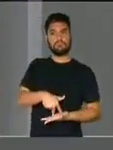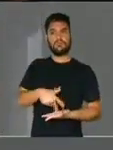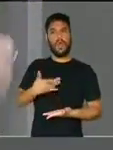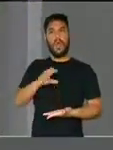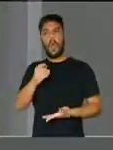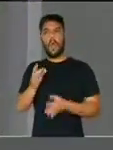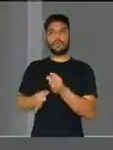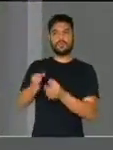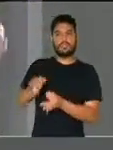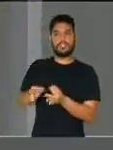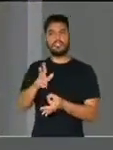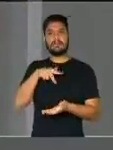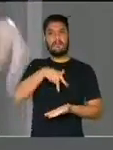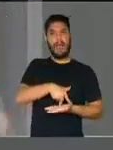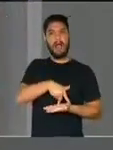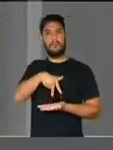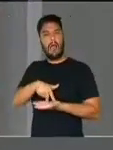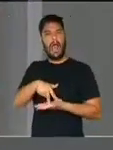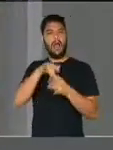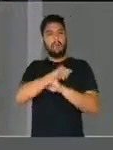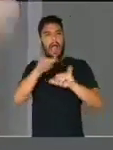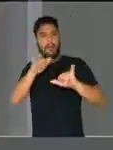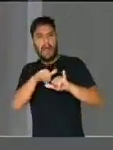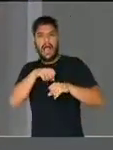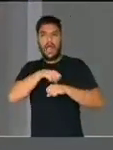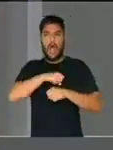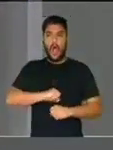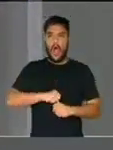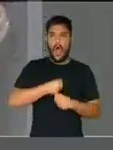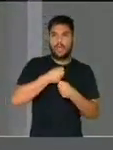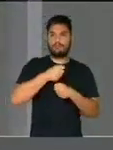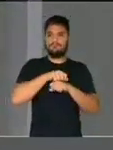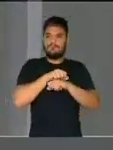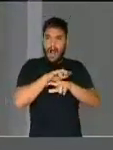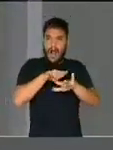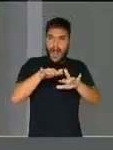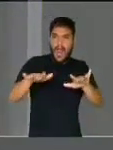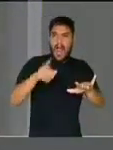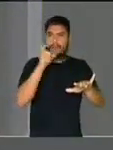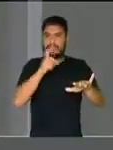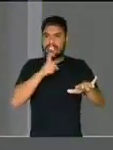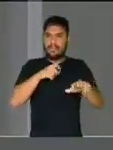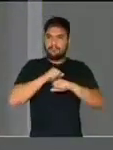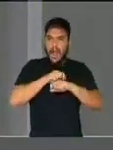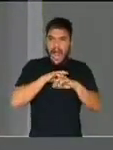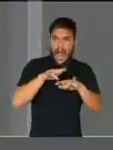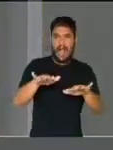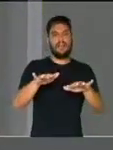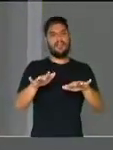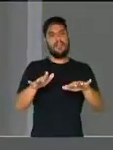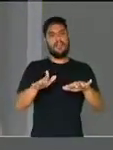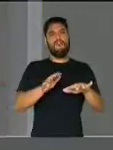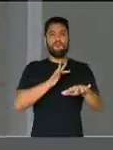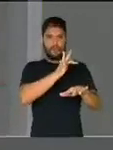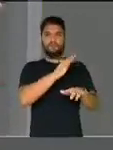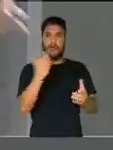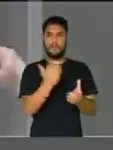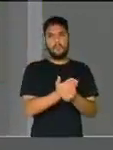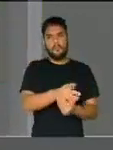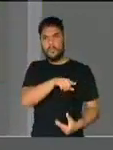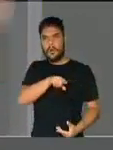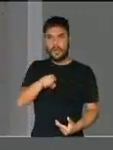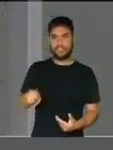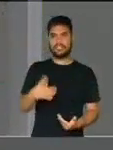magistrados, parlamentares, para disseminar ódio à mentira abominável. Nós vamos cobrar na justiça